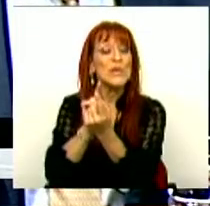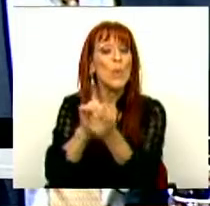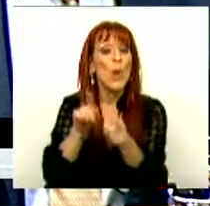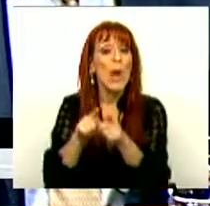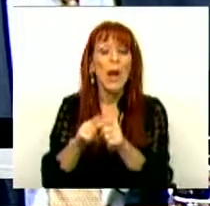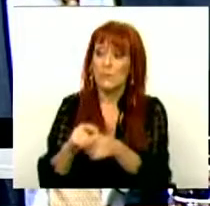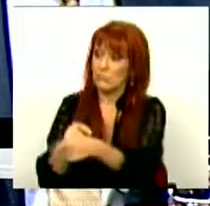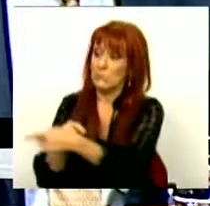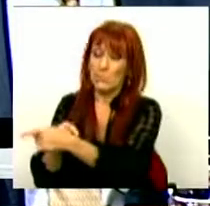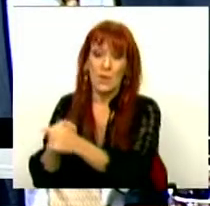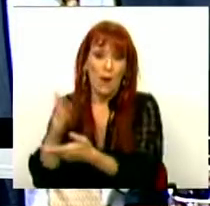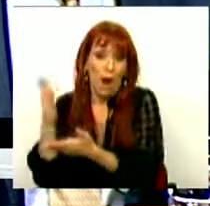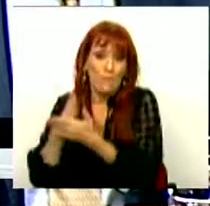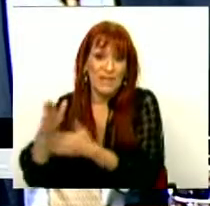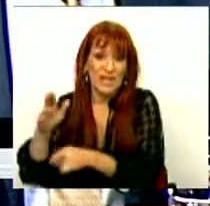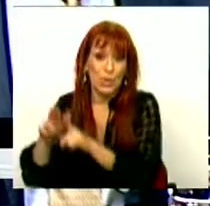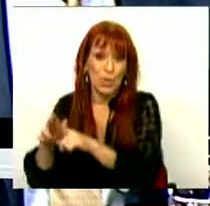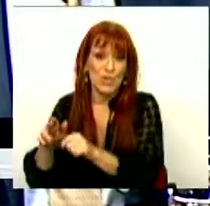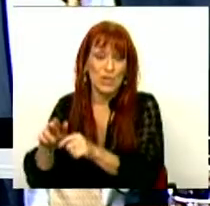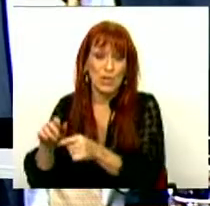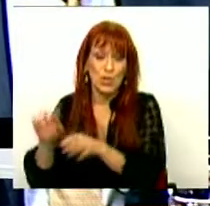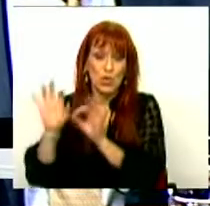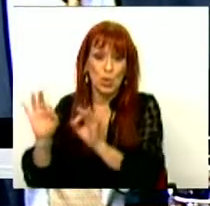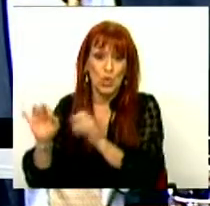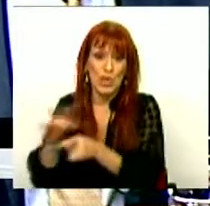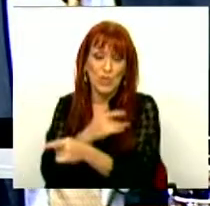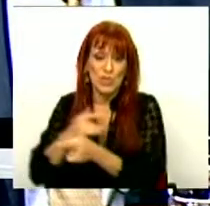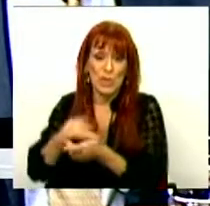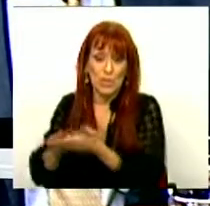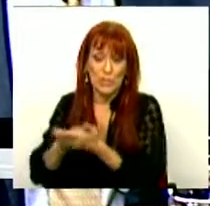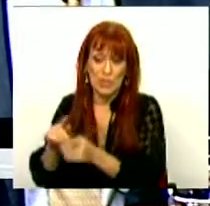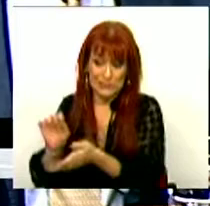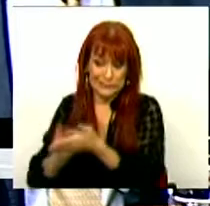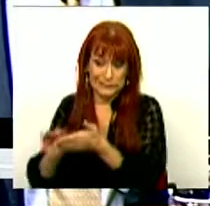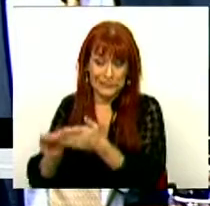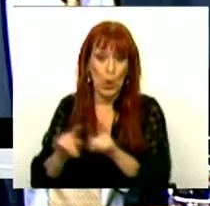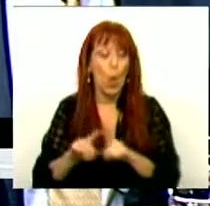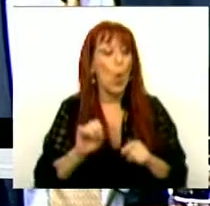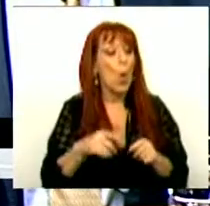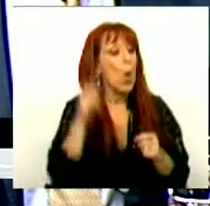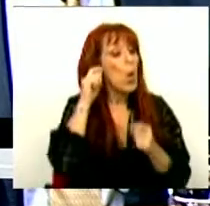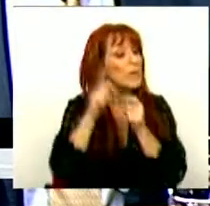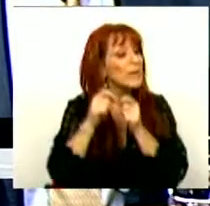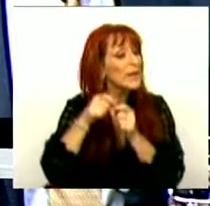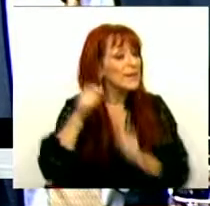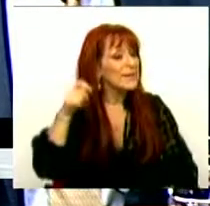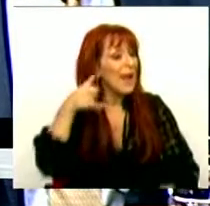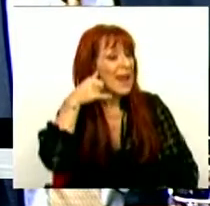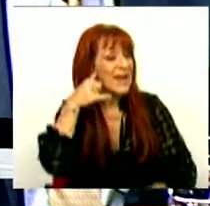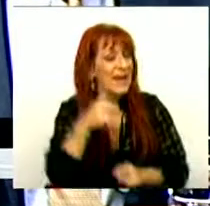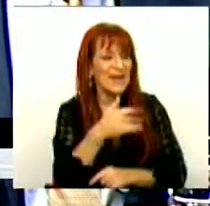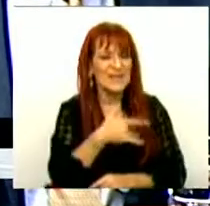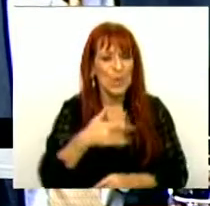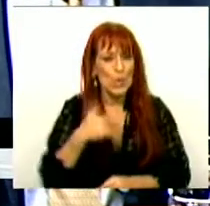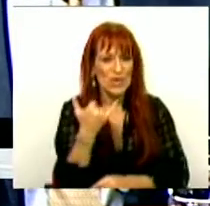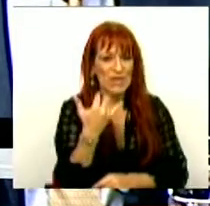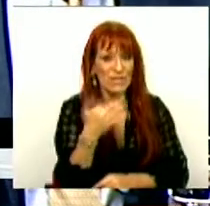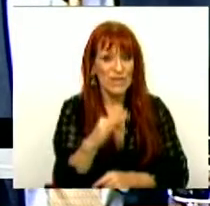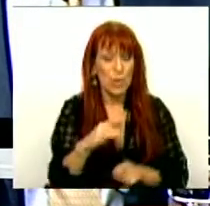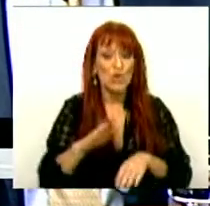prescritas a partir dos cuidados de saúde primários, a partir da linha Saúde 24 ou na sequência do